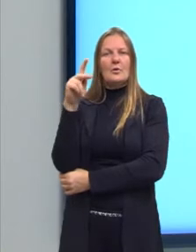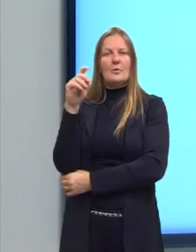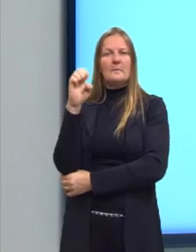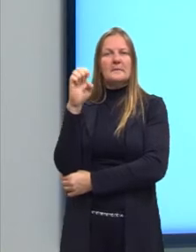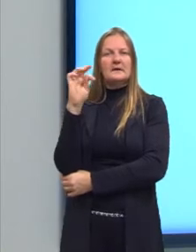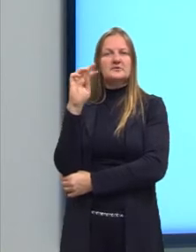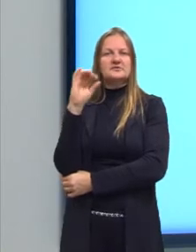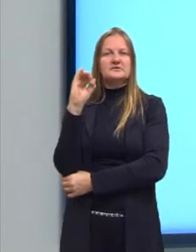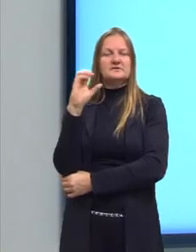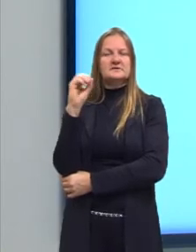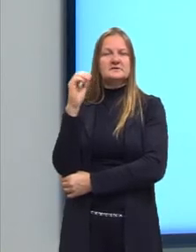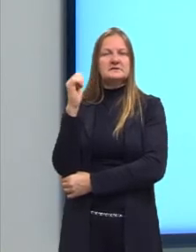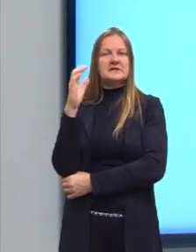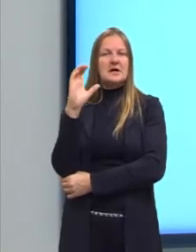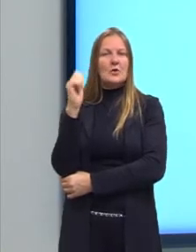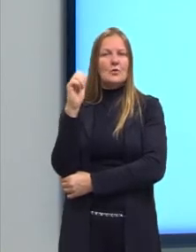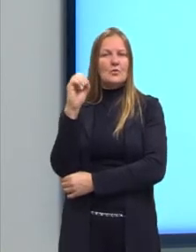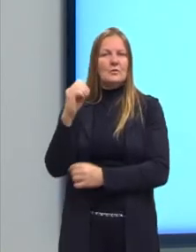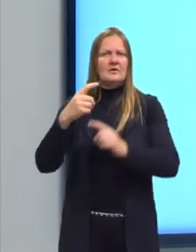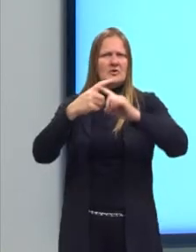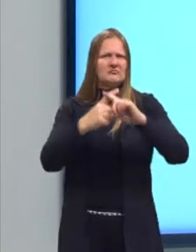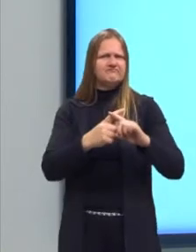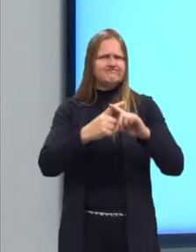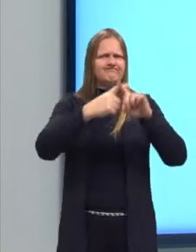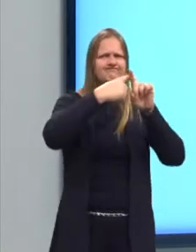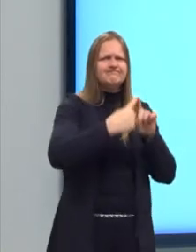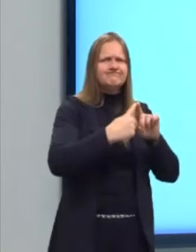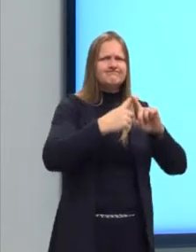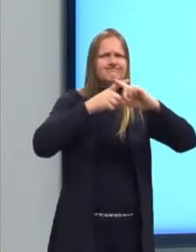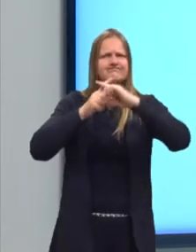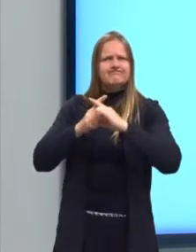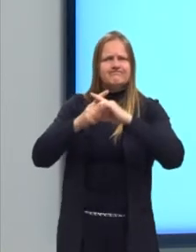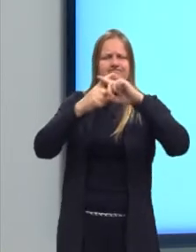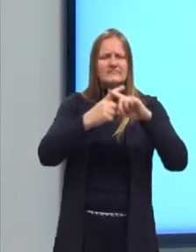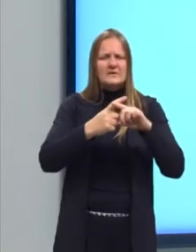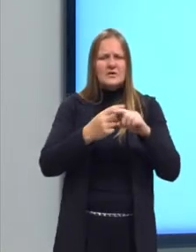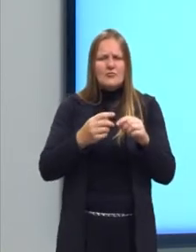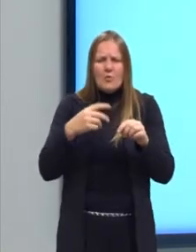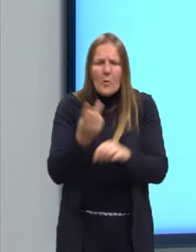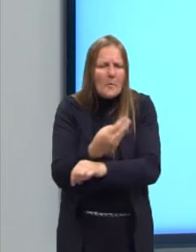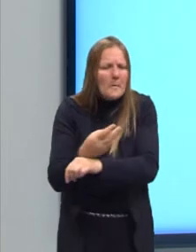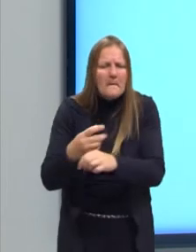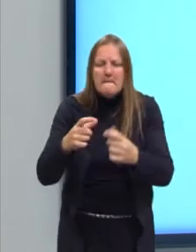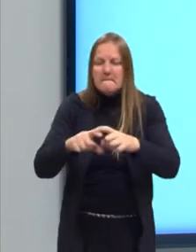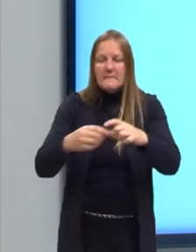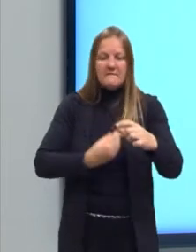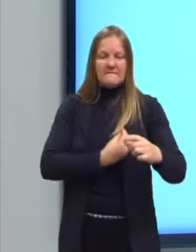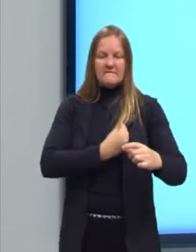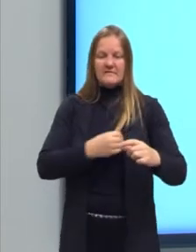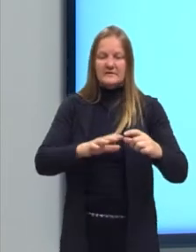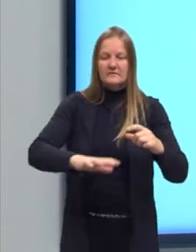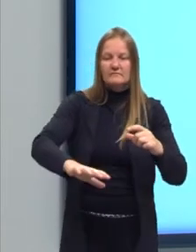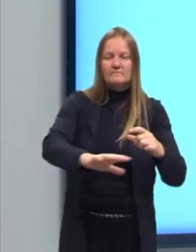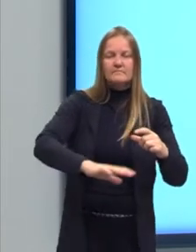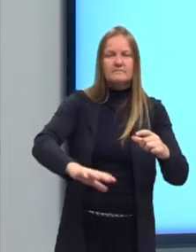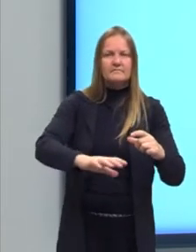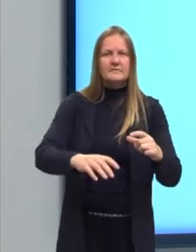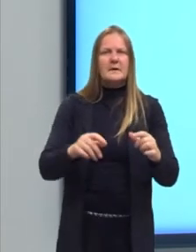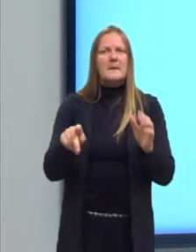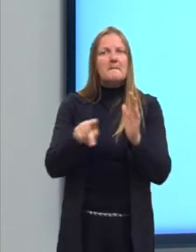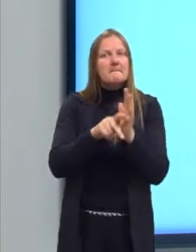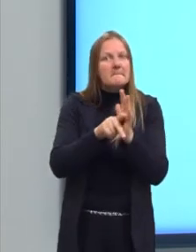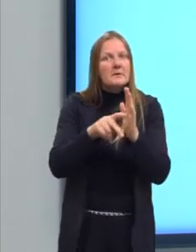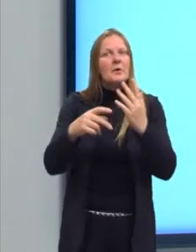competição, como o próprio nome já diz, né? É uma disputa pelos recursos do meio, onde eles vivem. Realizada por indivíduos da